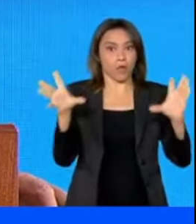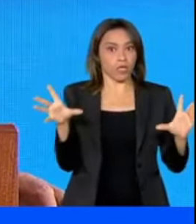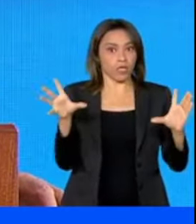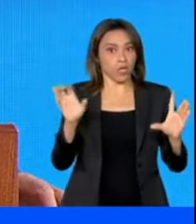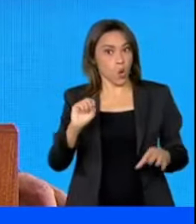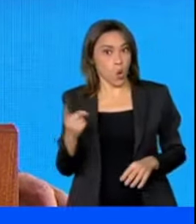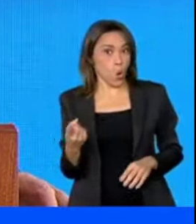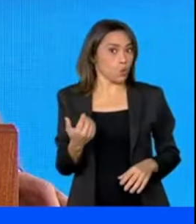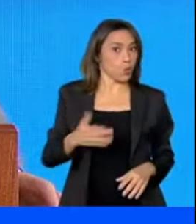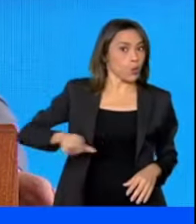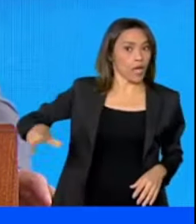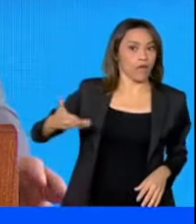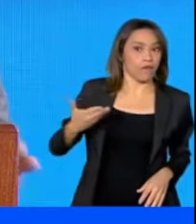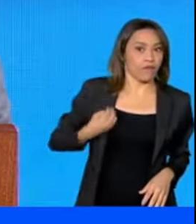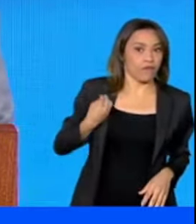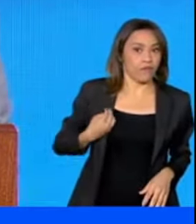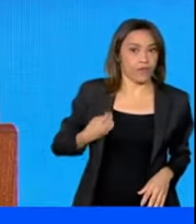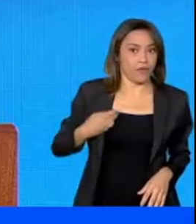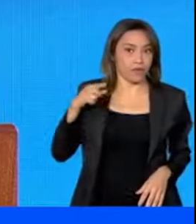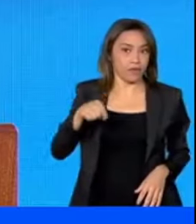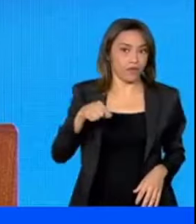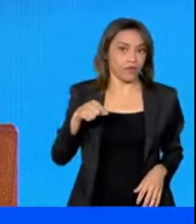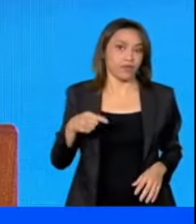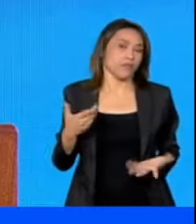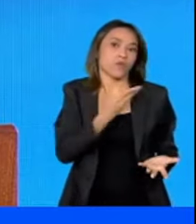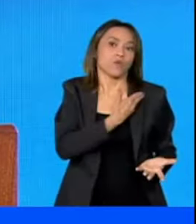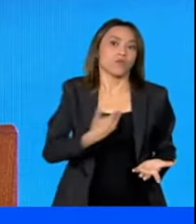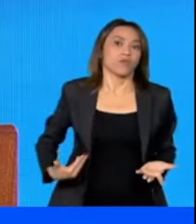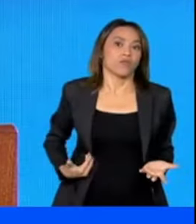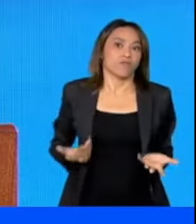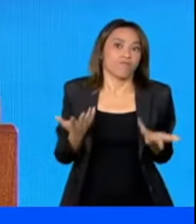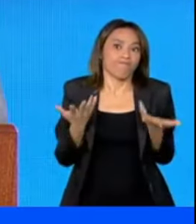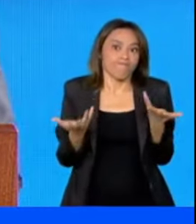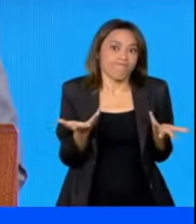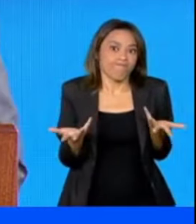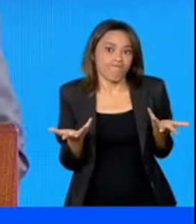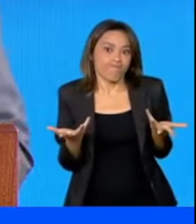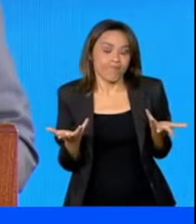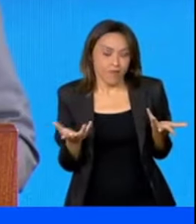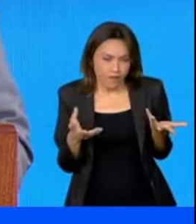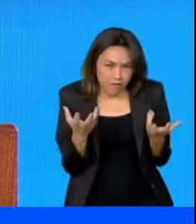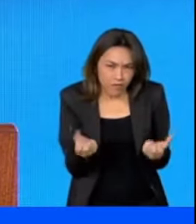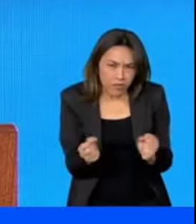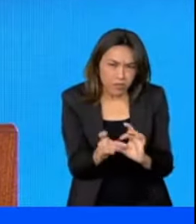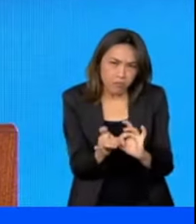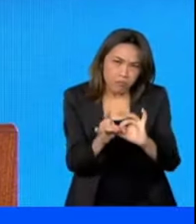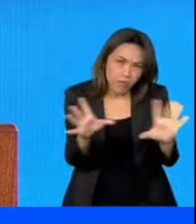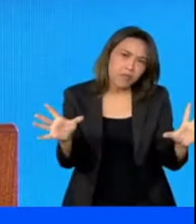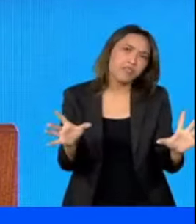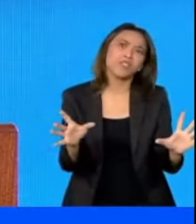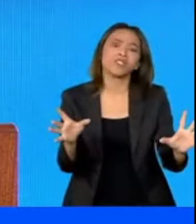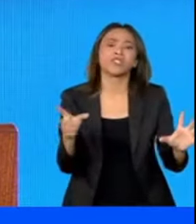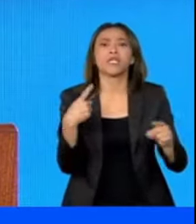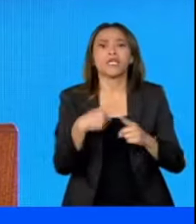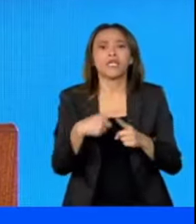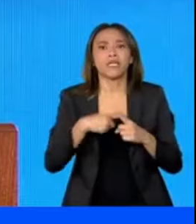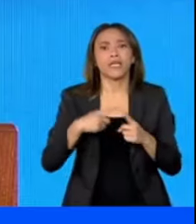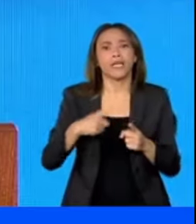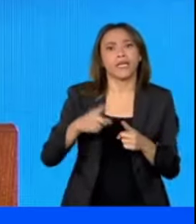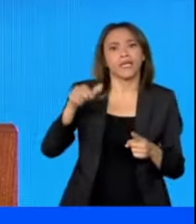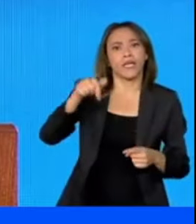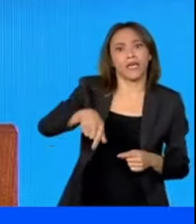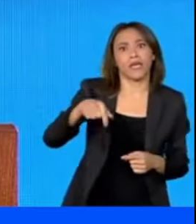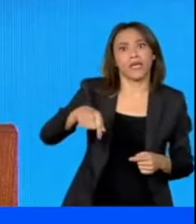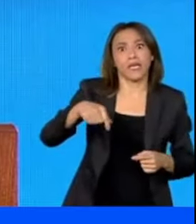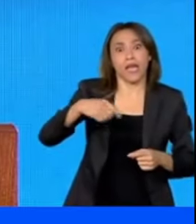num regime democrático, se a gente vai permitir que o mundo viva a xenofobia do